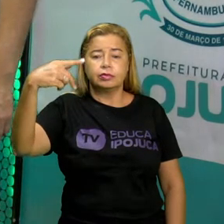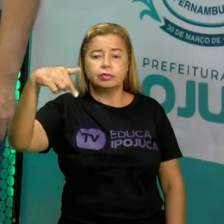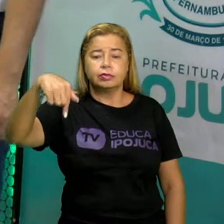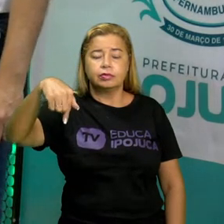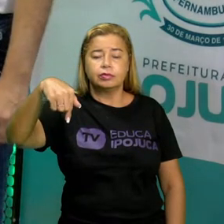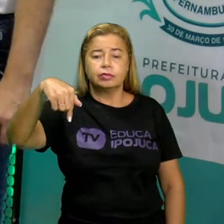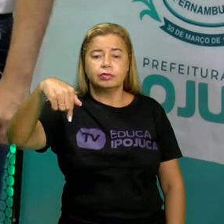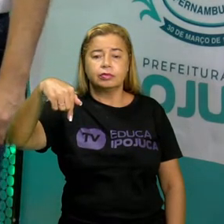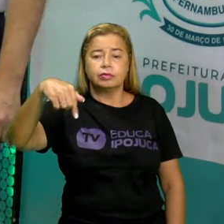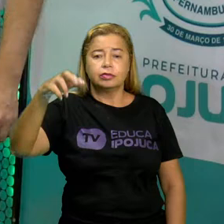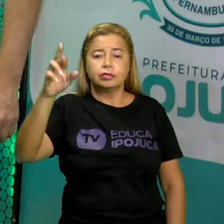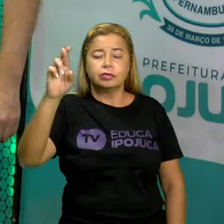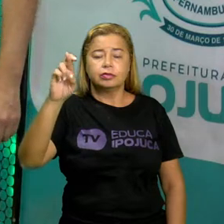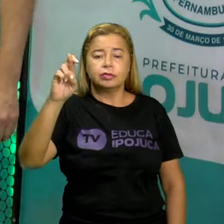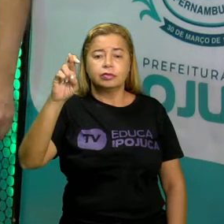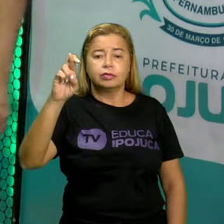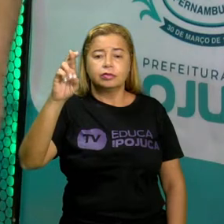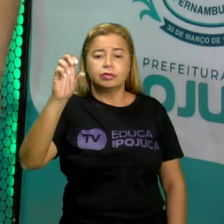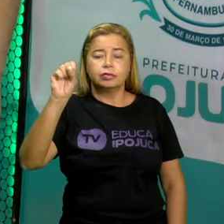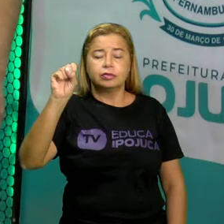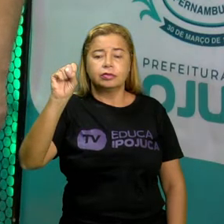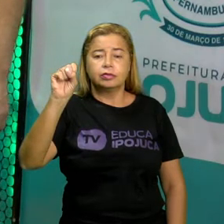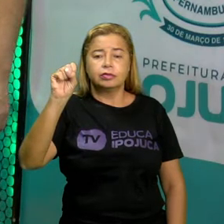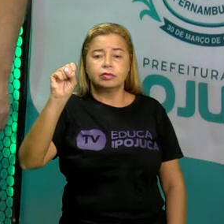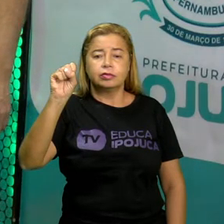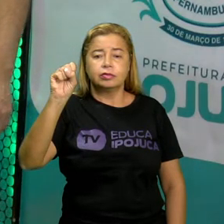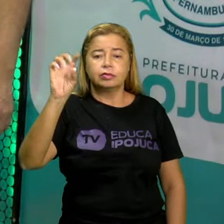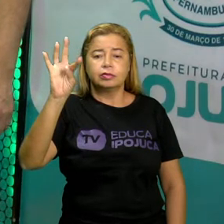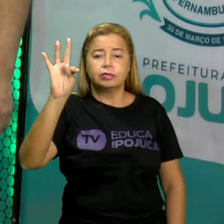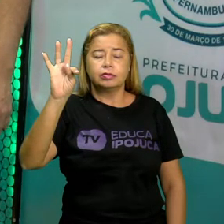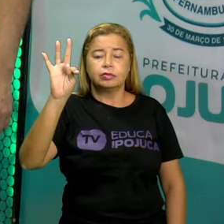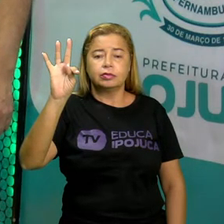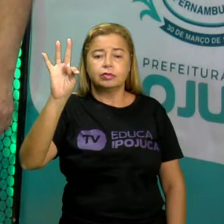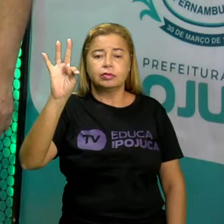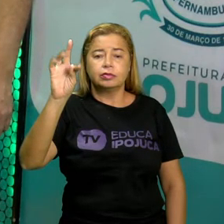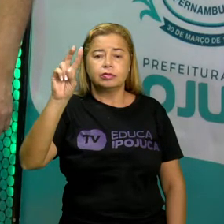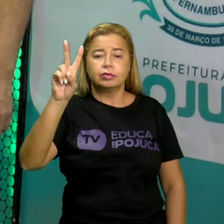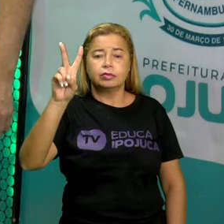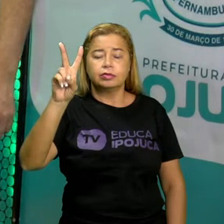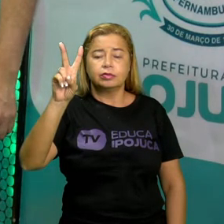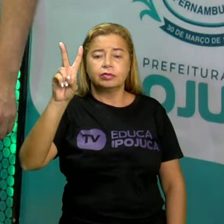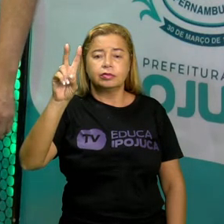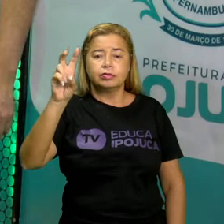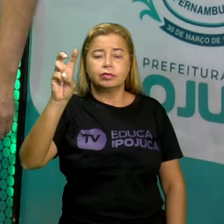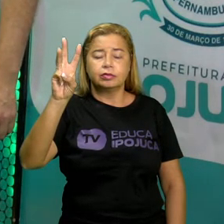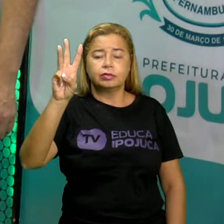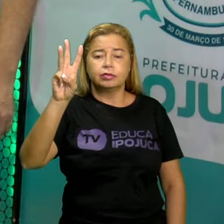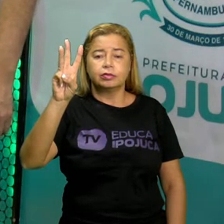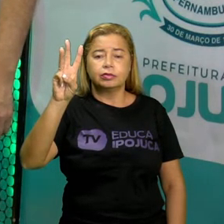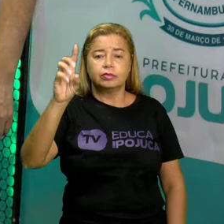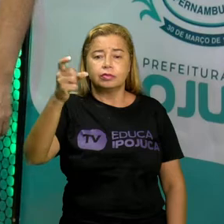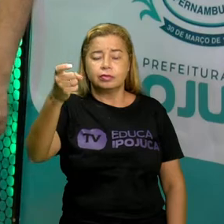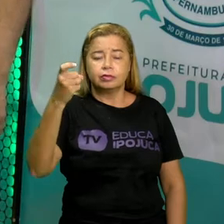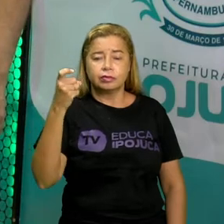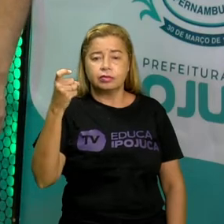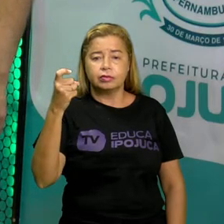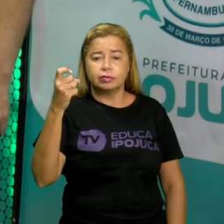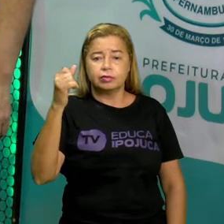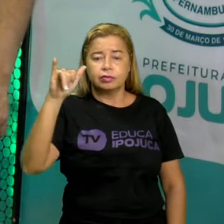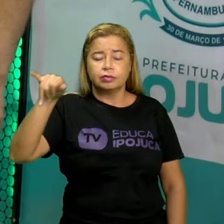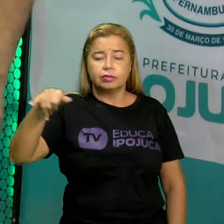Q, R, S, T, V, W, X,